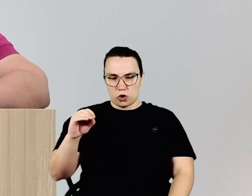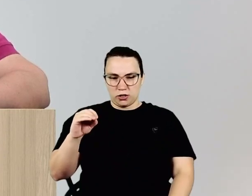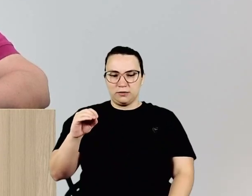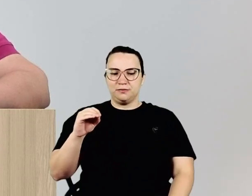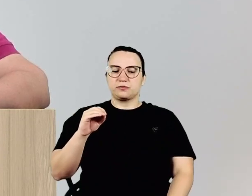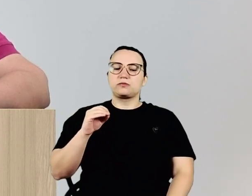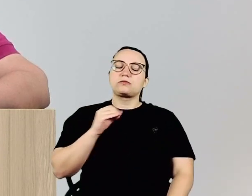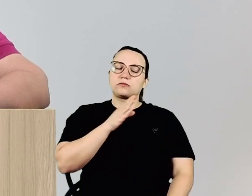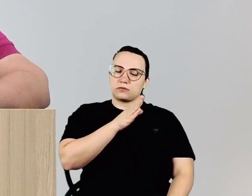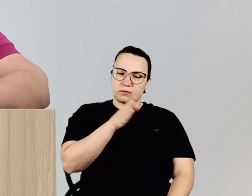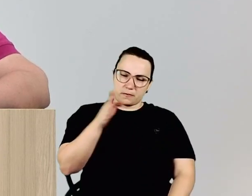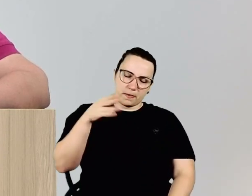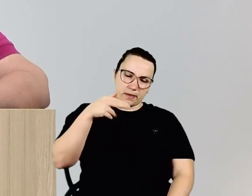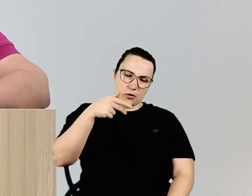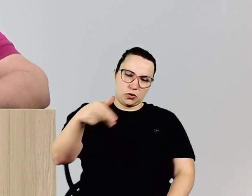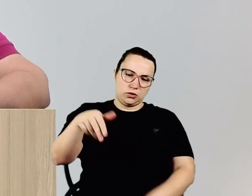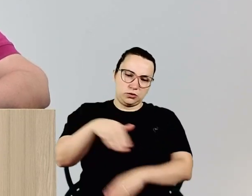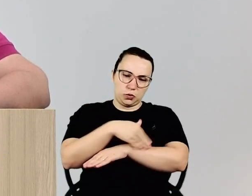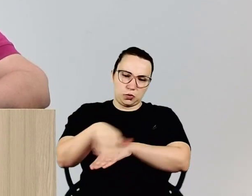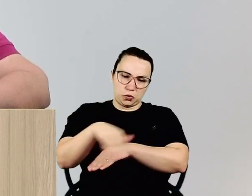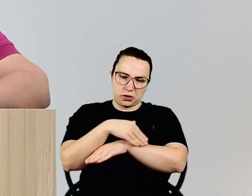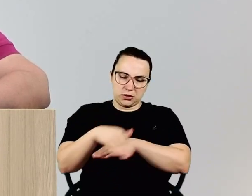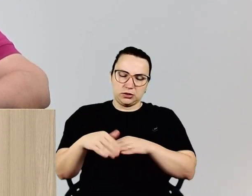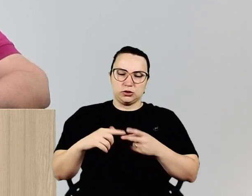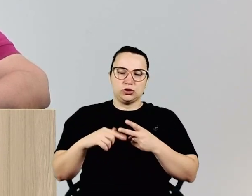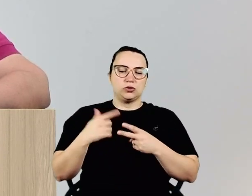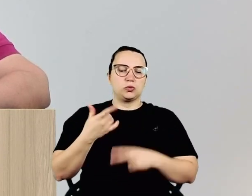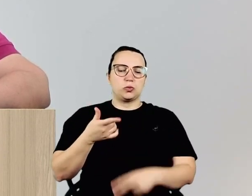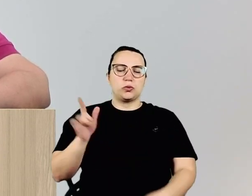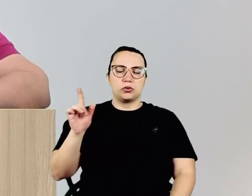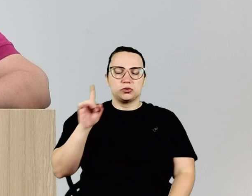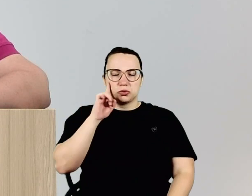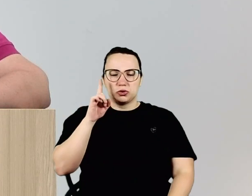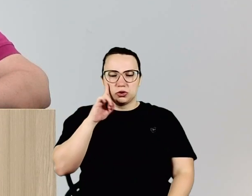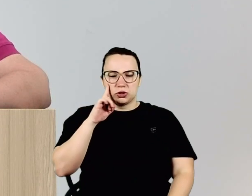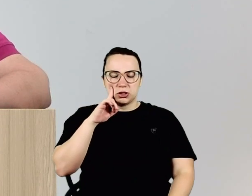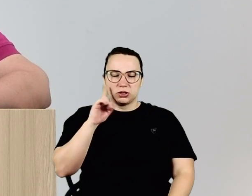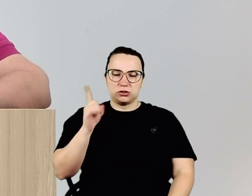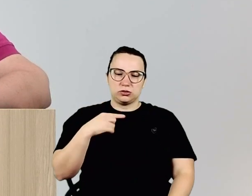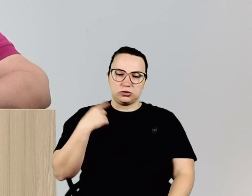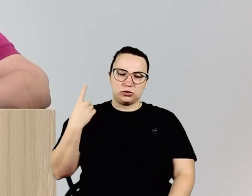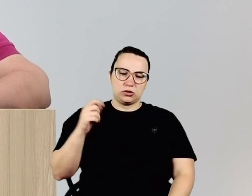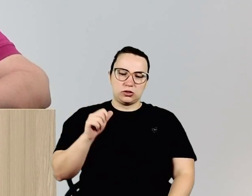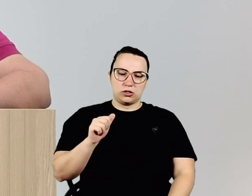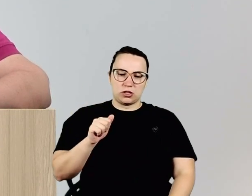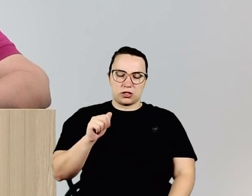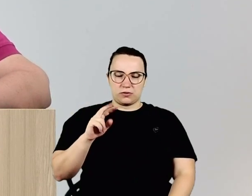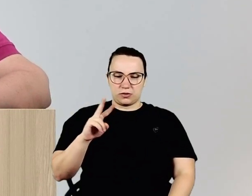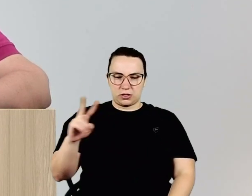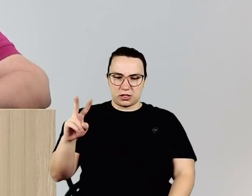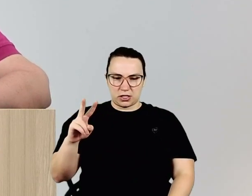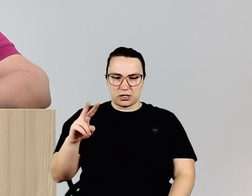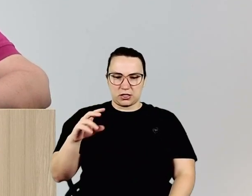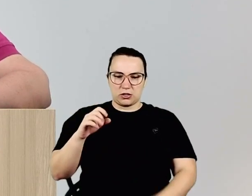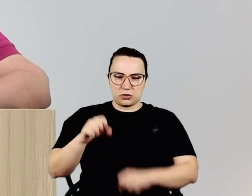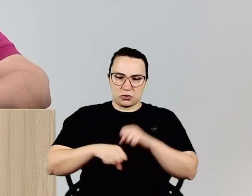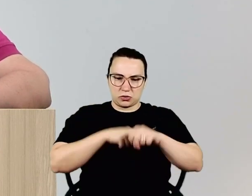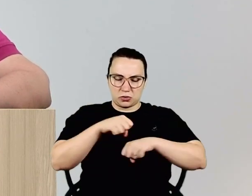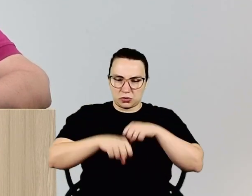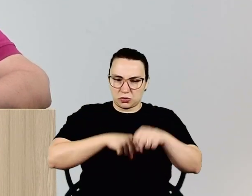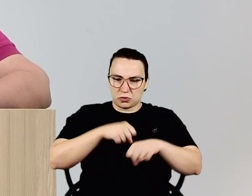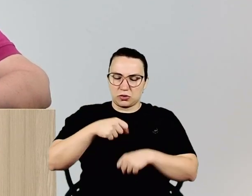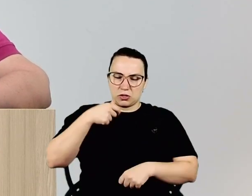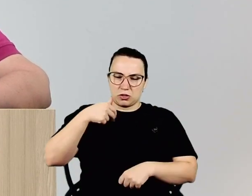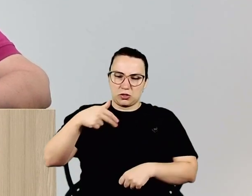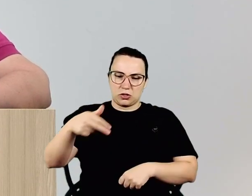ruas lá. No outro dia, gente andou na Avenida Zé Balos, vendo a ciclovia e a passagem de PDS, que está